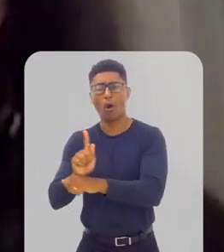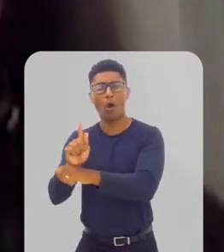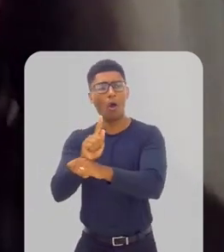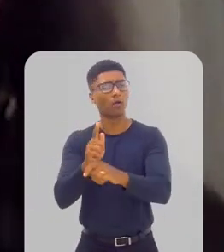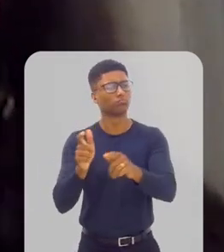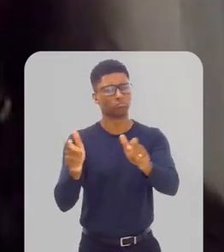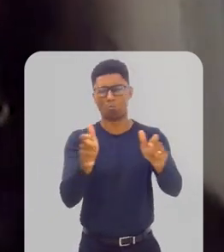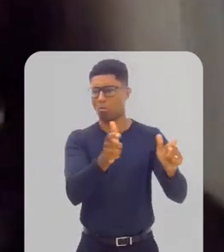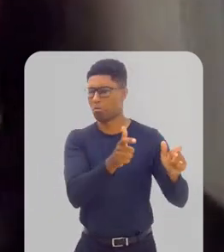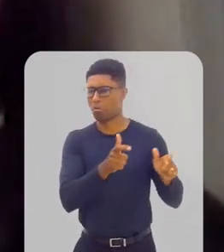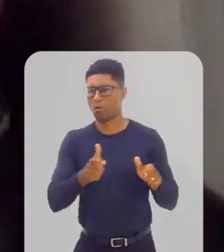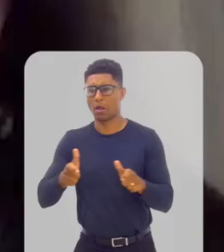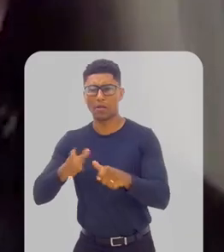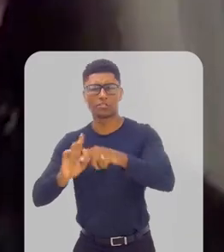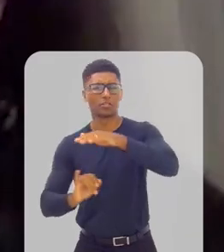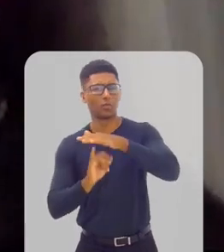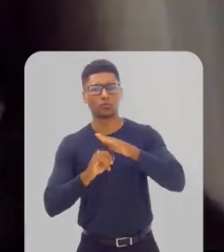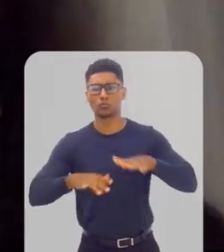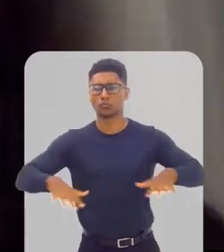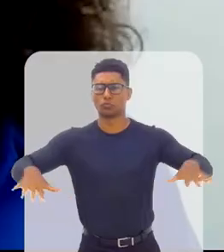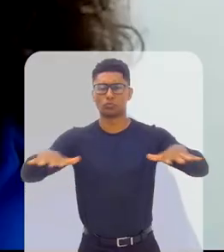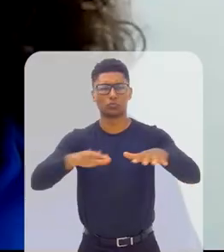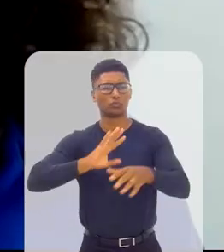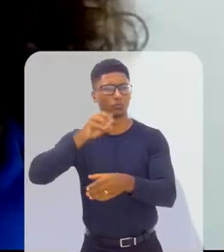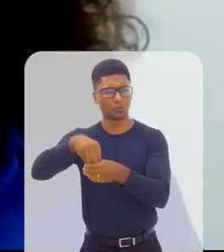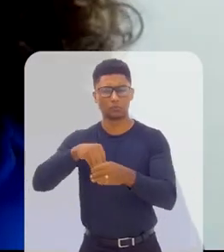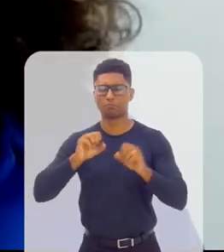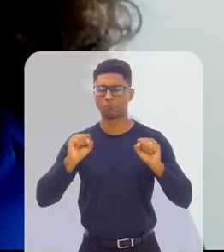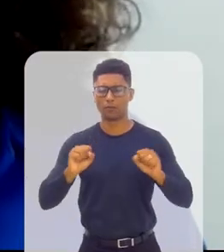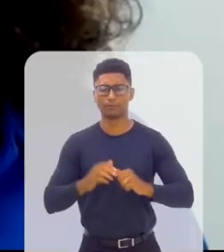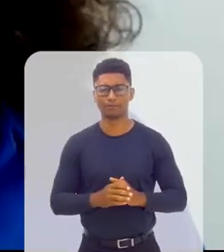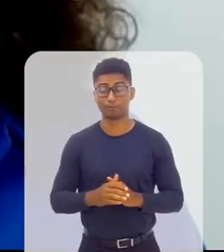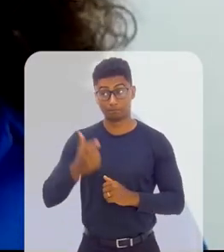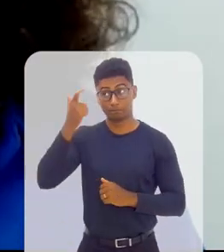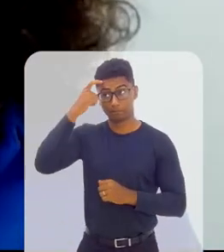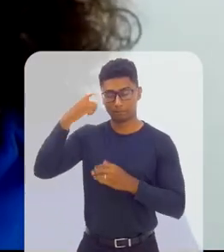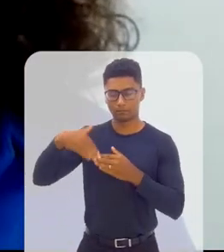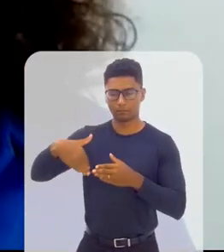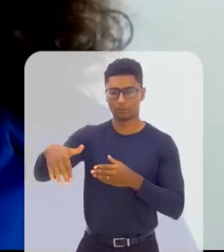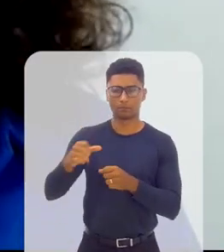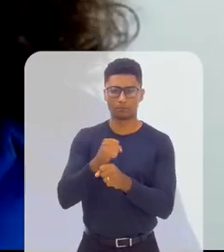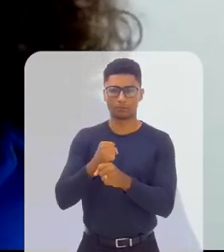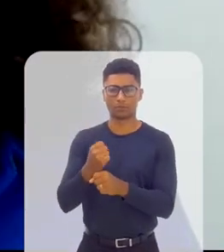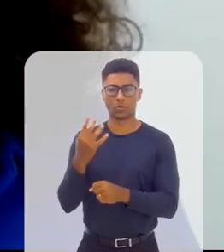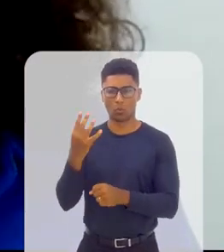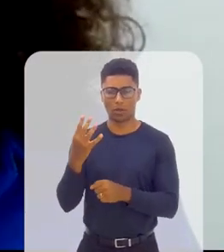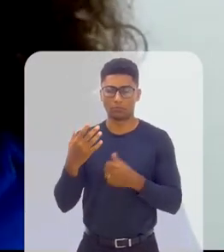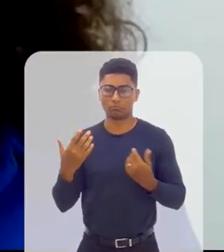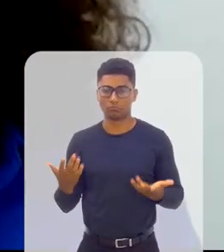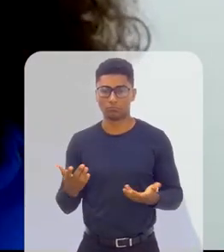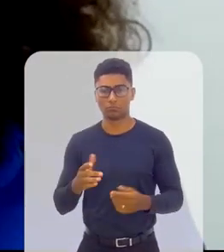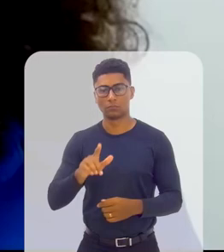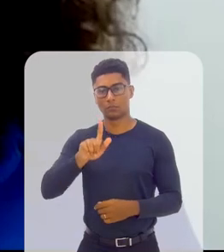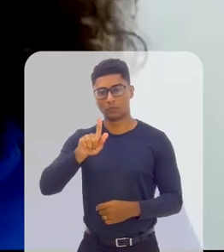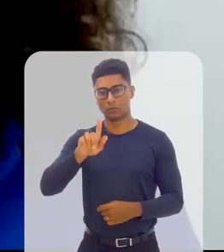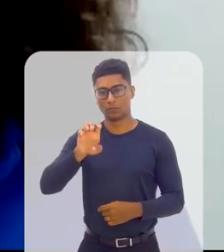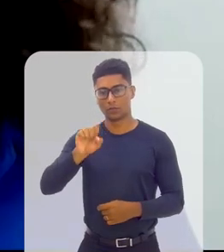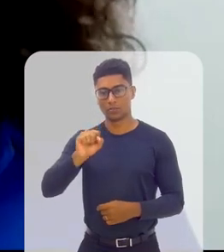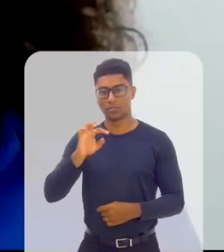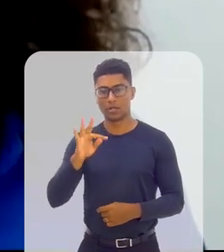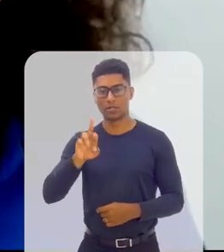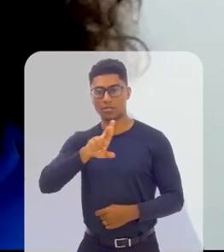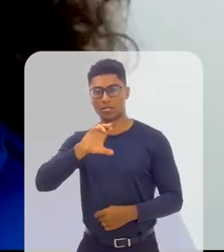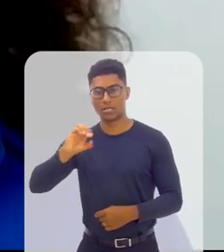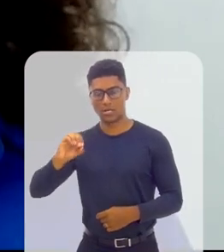todos os órgãos e entidades do Estado. Pensando nos próximos quatro anos e no papel de reflexão que a Geste Rio tem